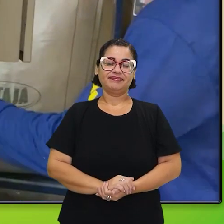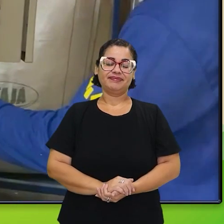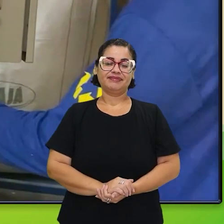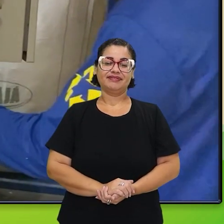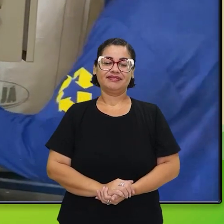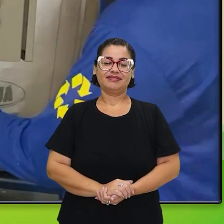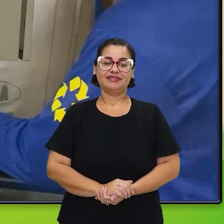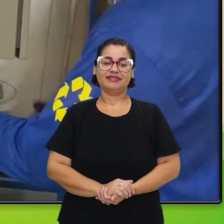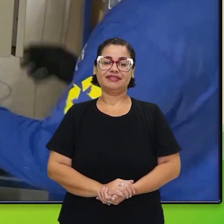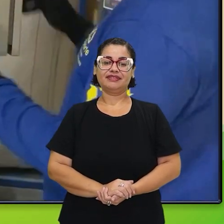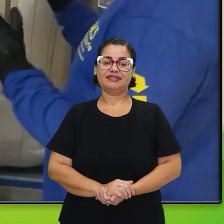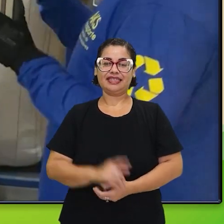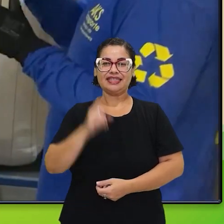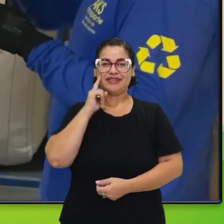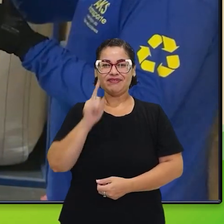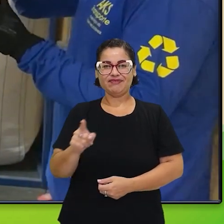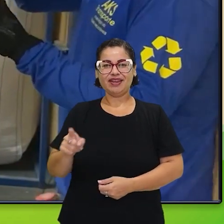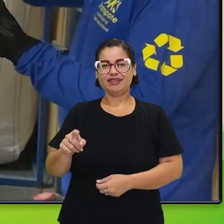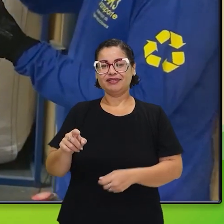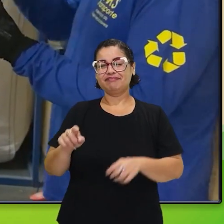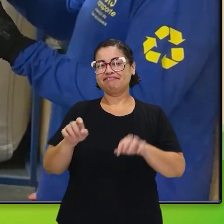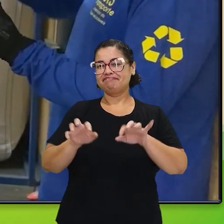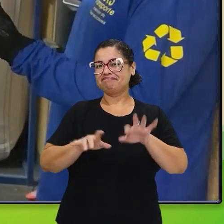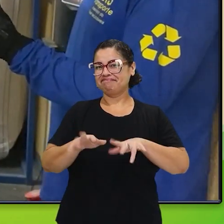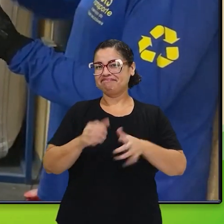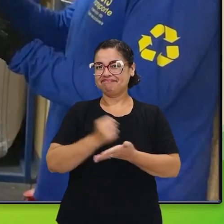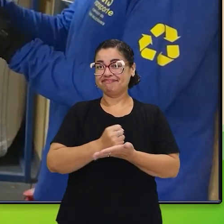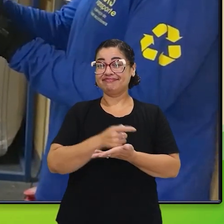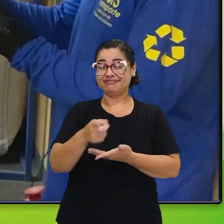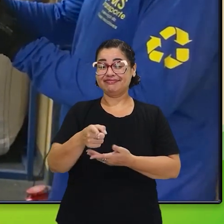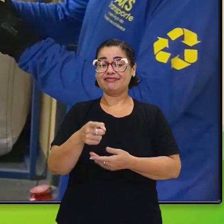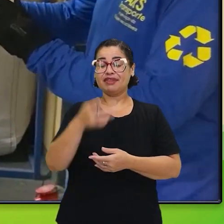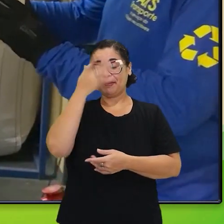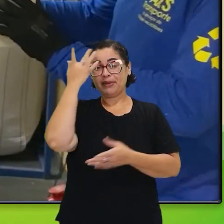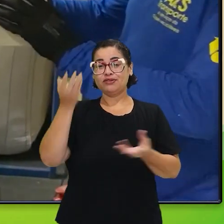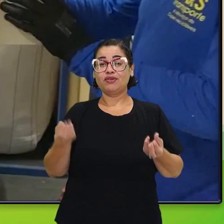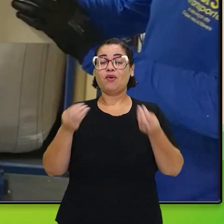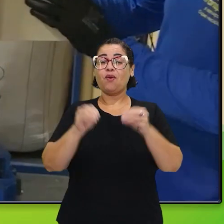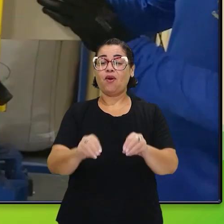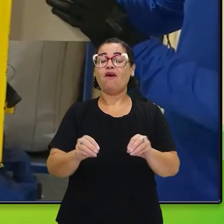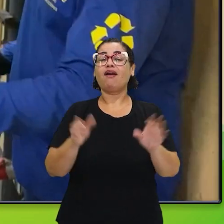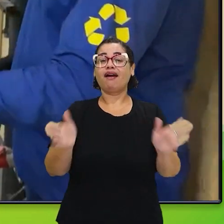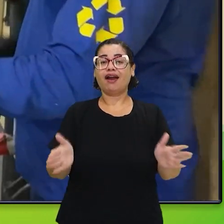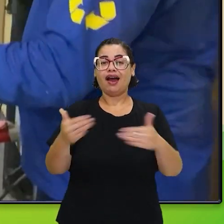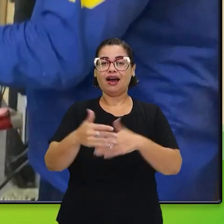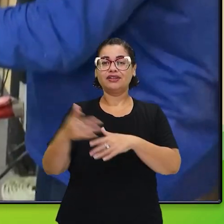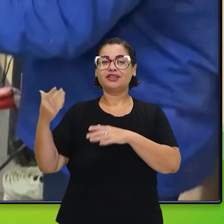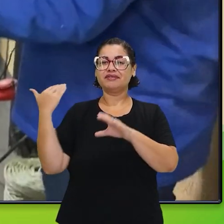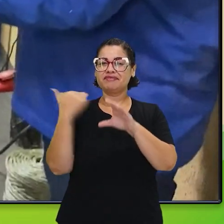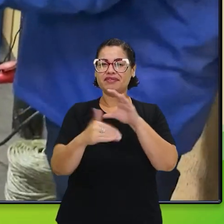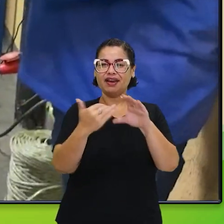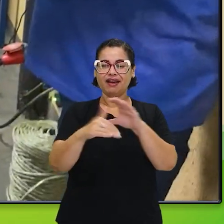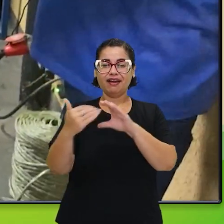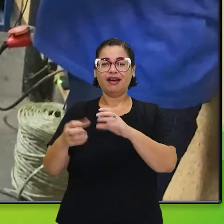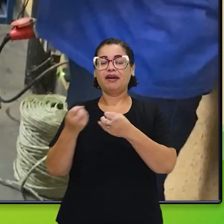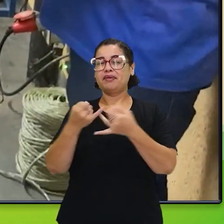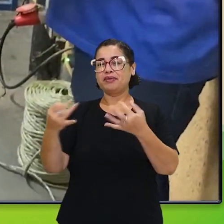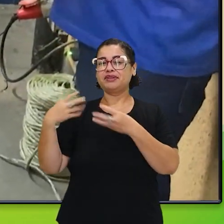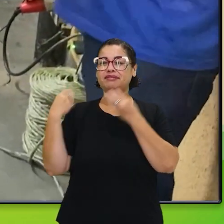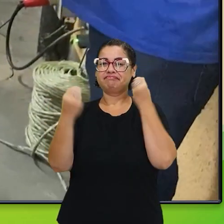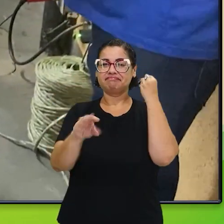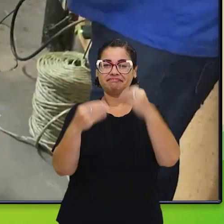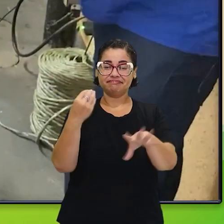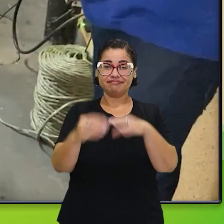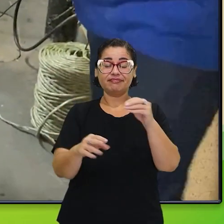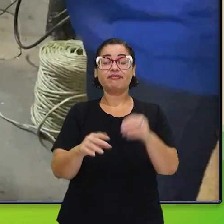Tá vendo essa máquina aí? O pessoal coloca ali as caixas que são enviadas pelos lojistas. Depois